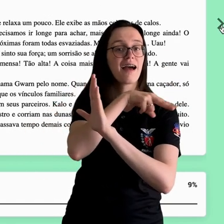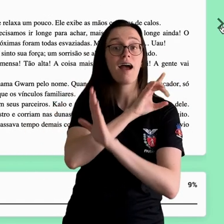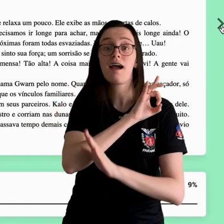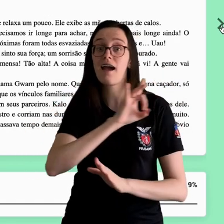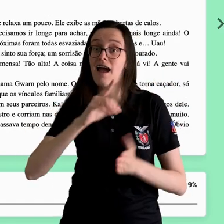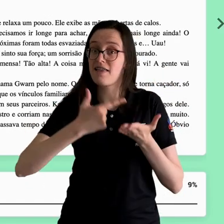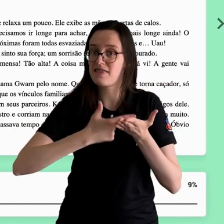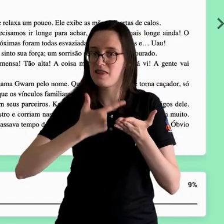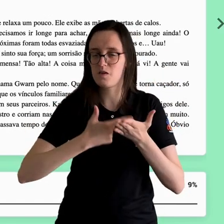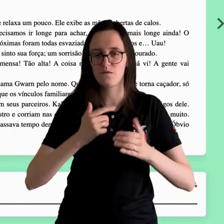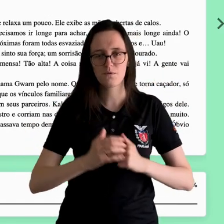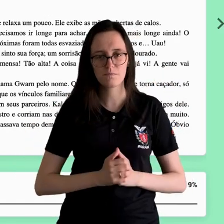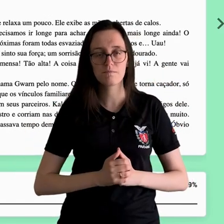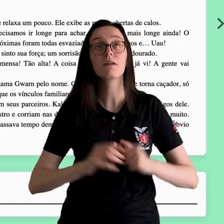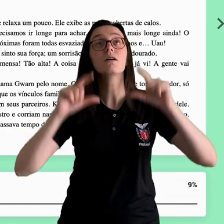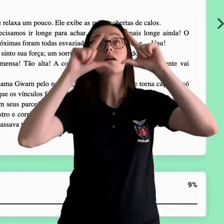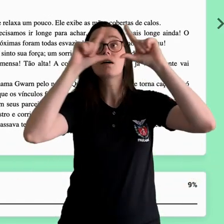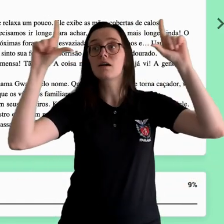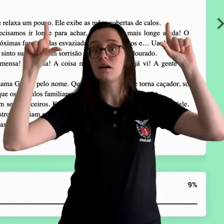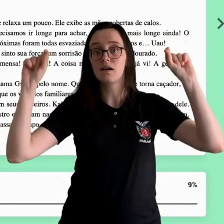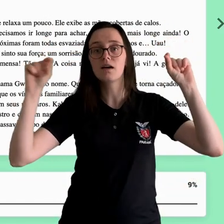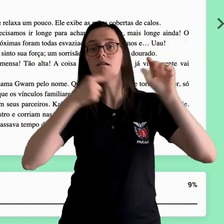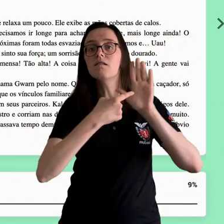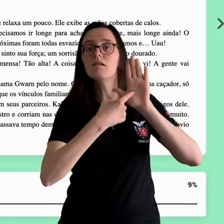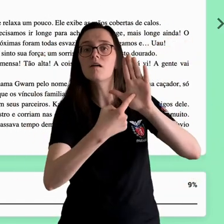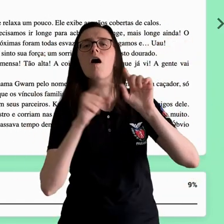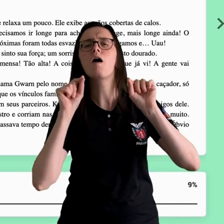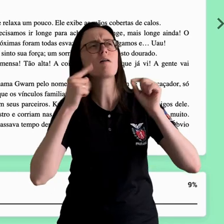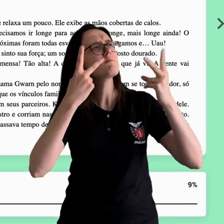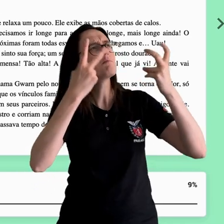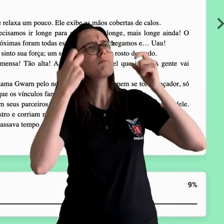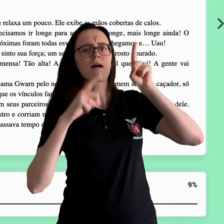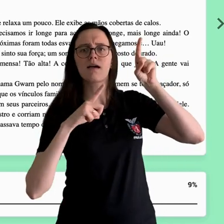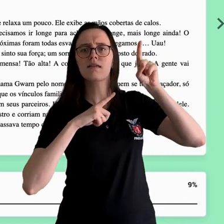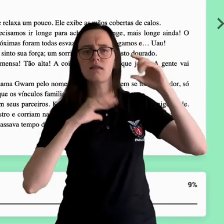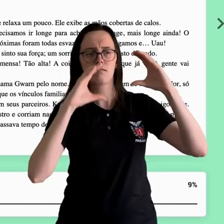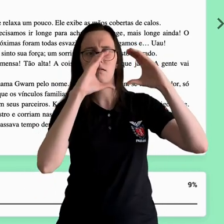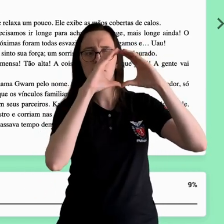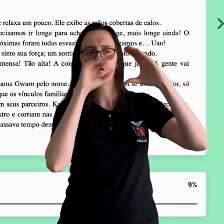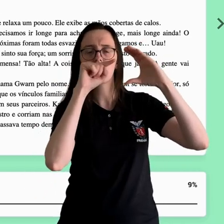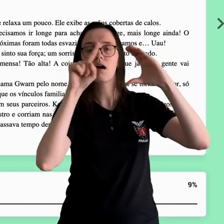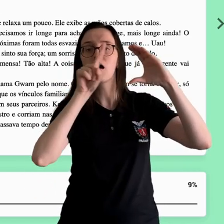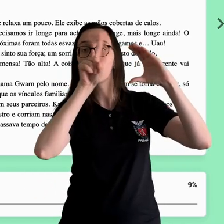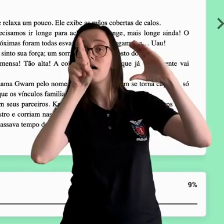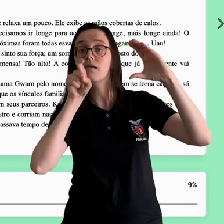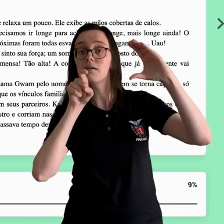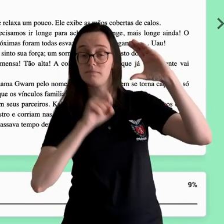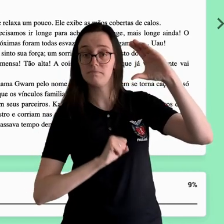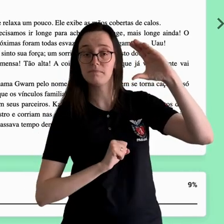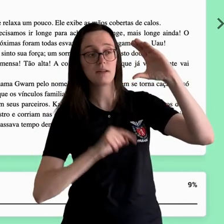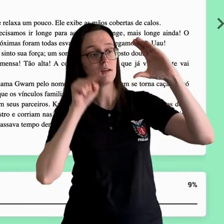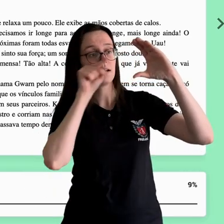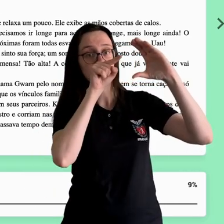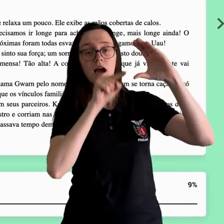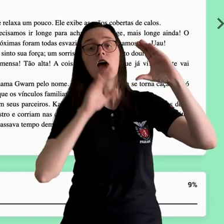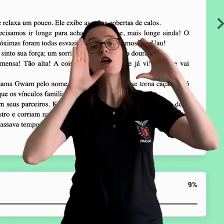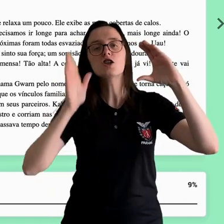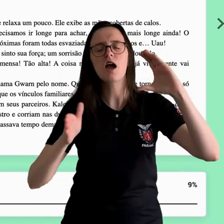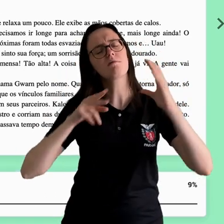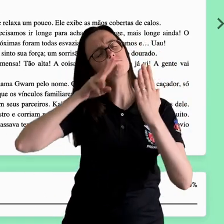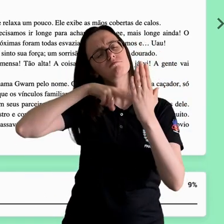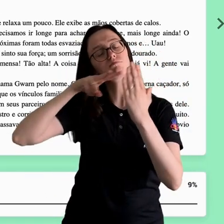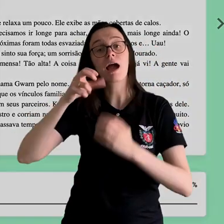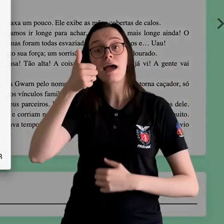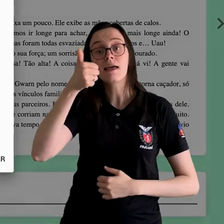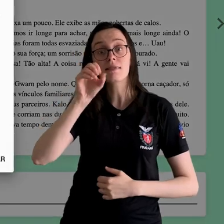livro. Na parte superior direita, você irá perceber que há um ícone de interrogação. A cada 10%